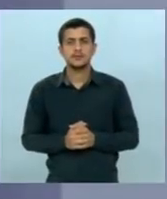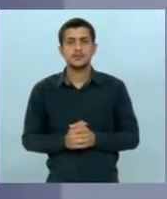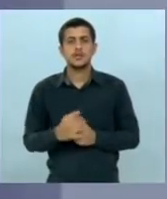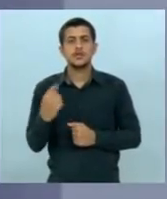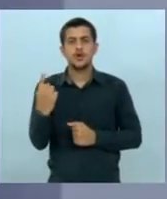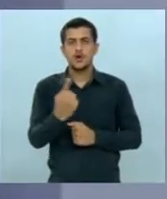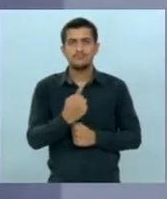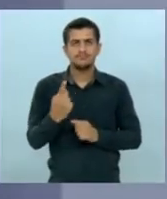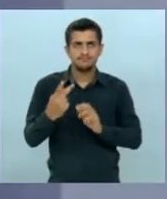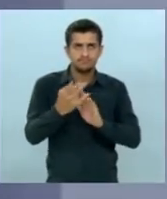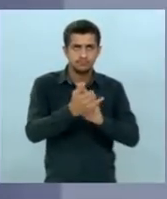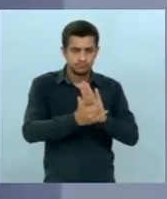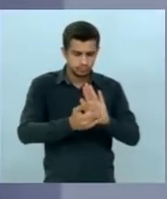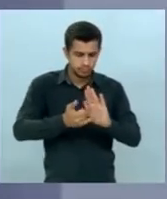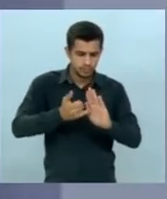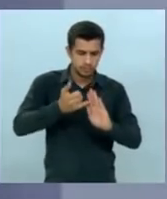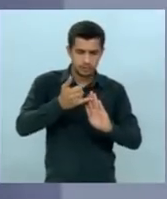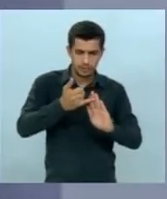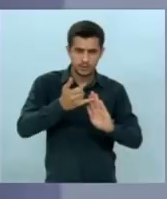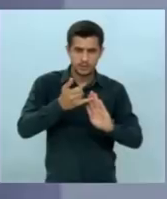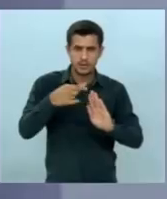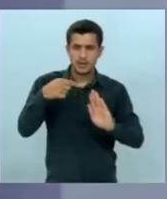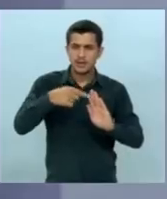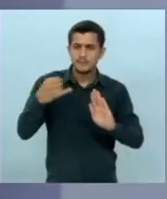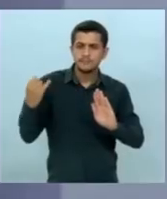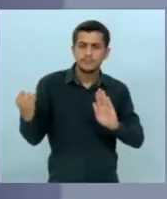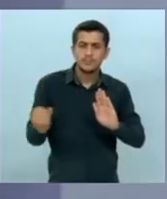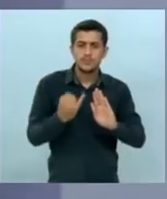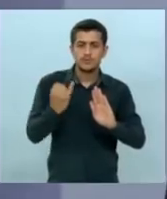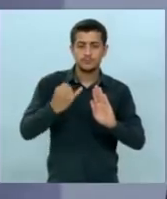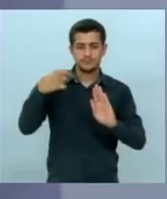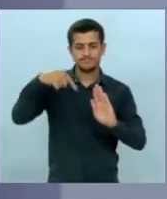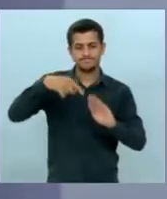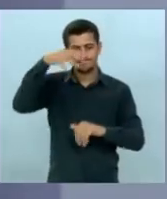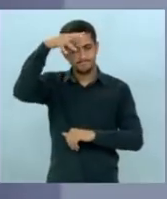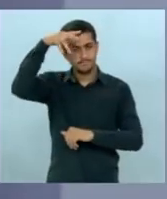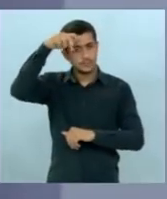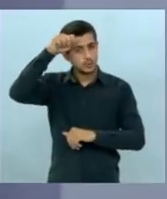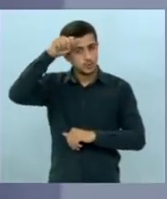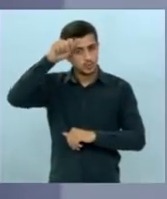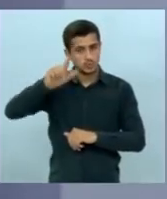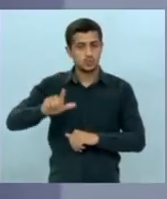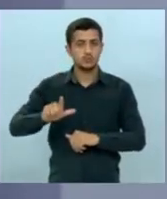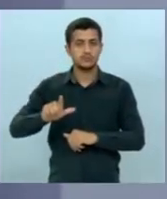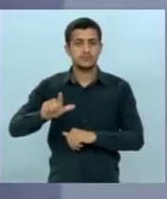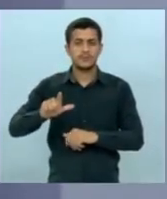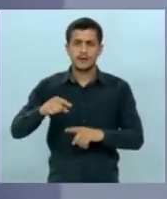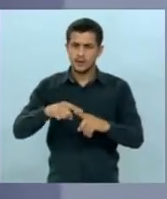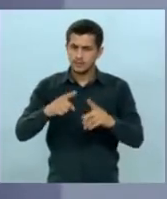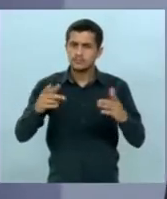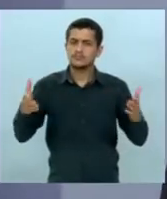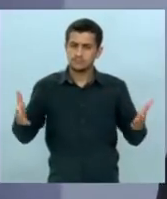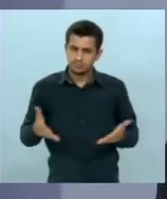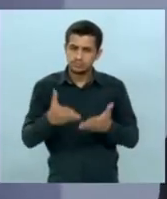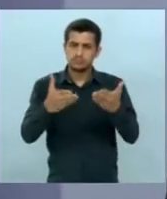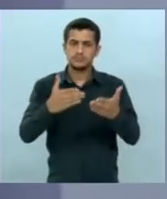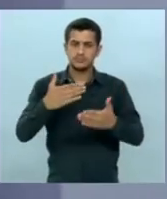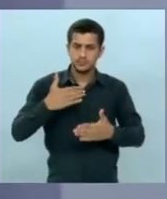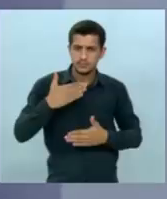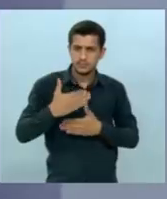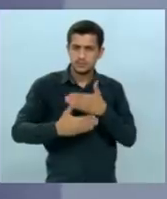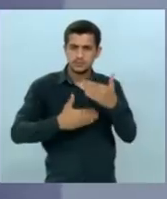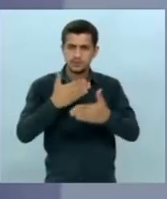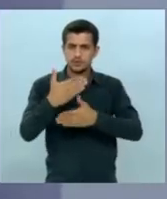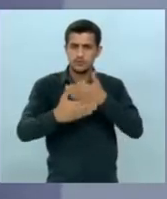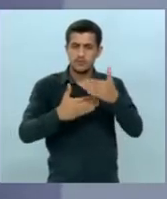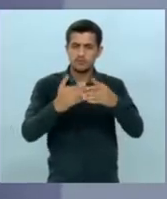projetos que são estruturantes no Mato Grosso do Sul e que eu vejo que eles vão contribuir muito para o desenvolvimento do